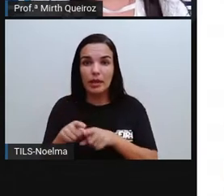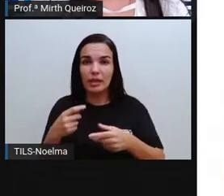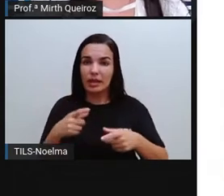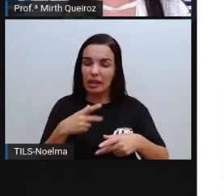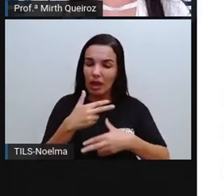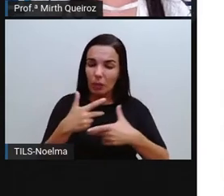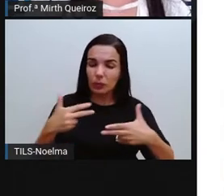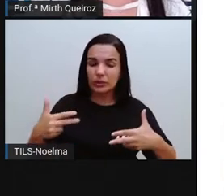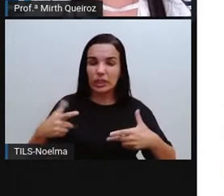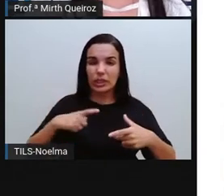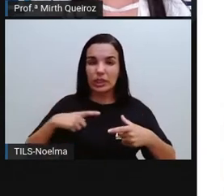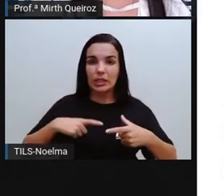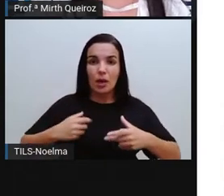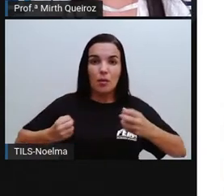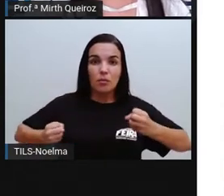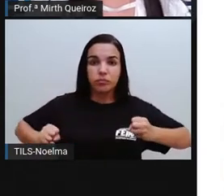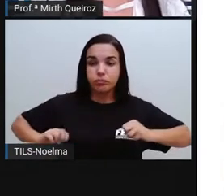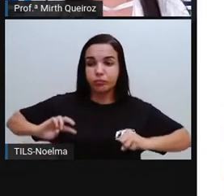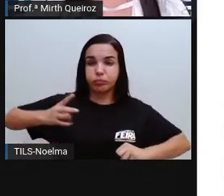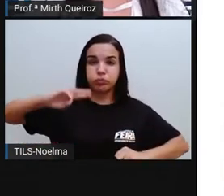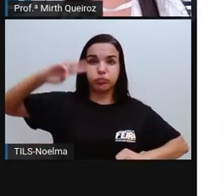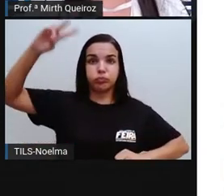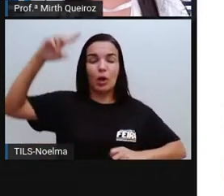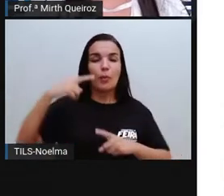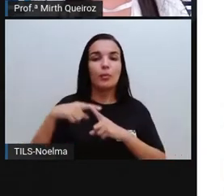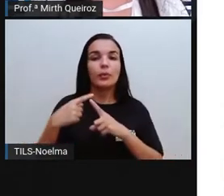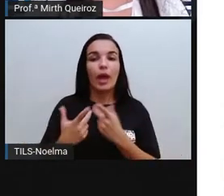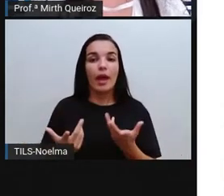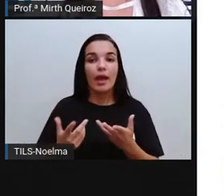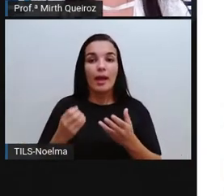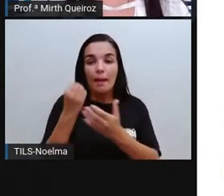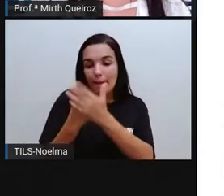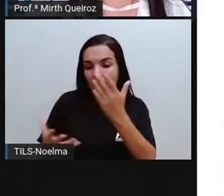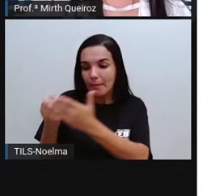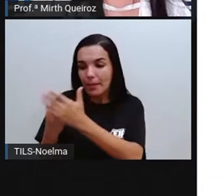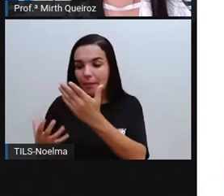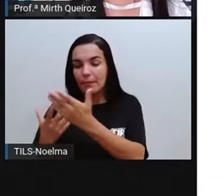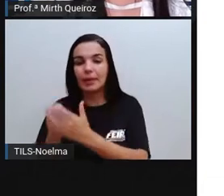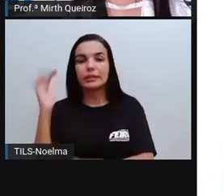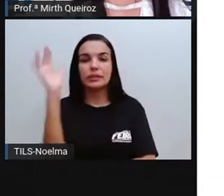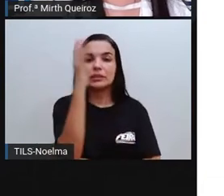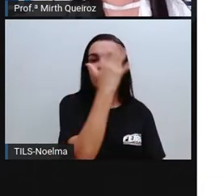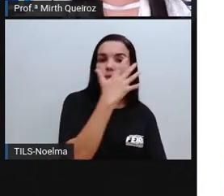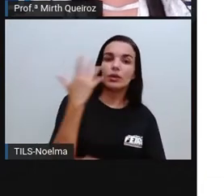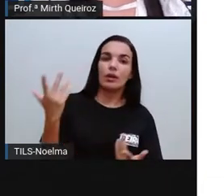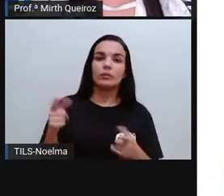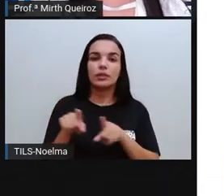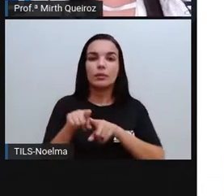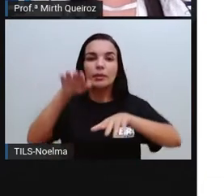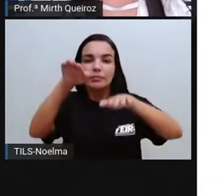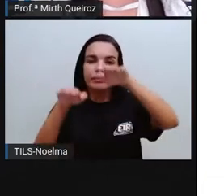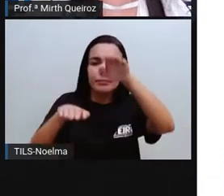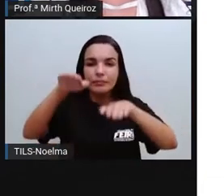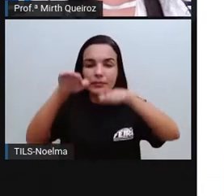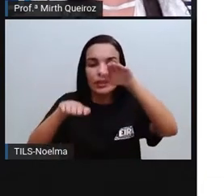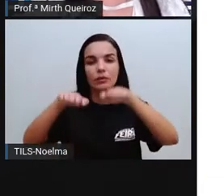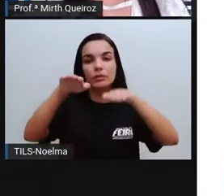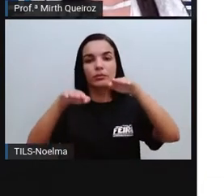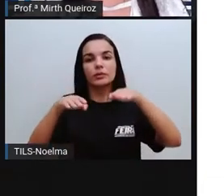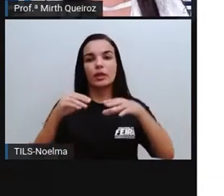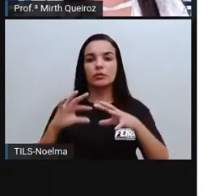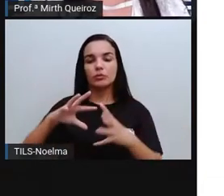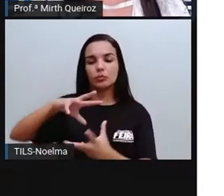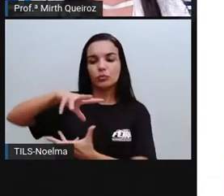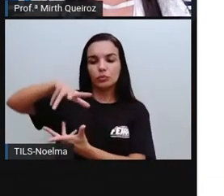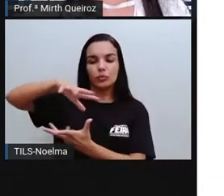exagerada. O que vai levar à exploração excessiva dos recursos naturais e interferir no equilíbrio estabelecido do